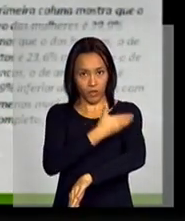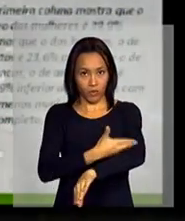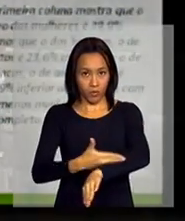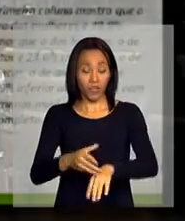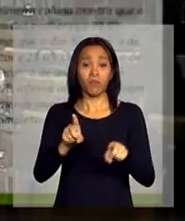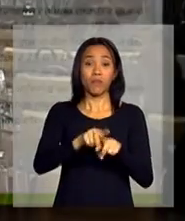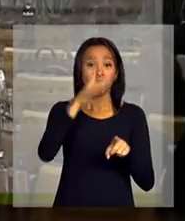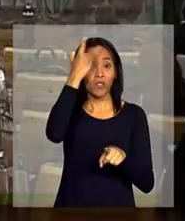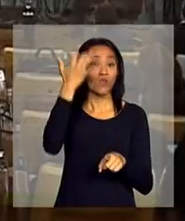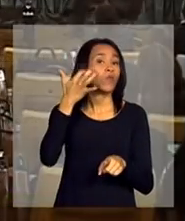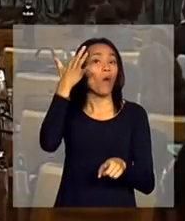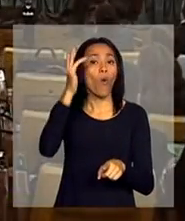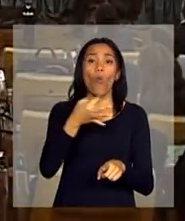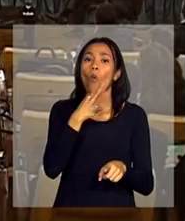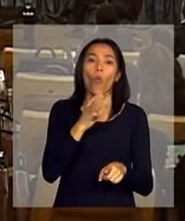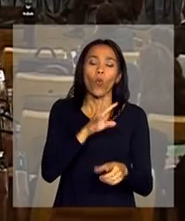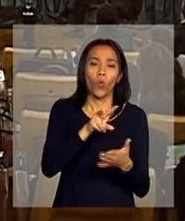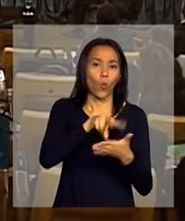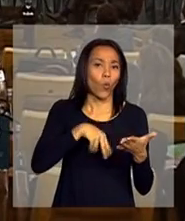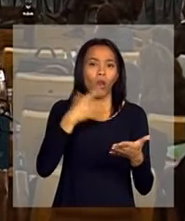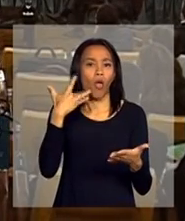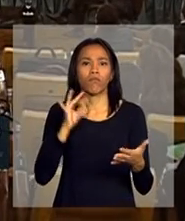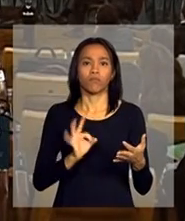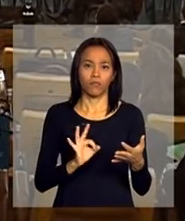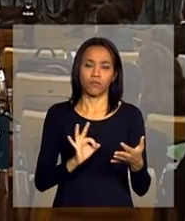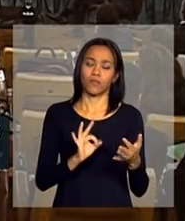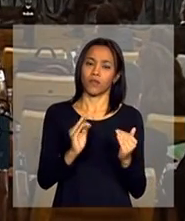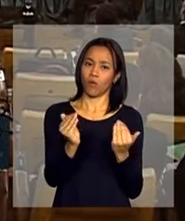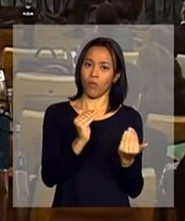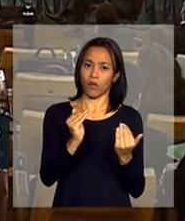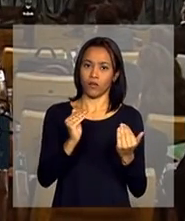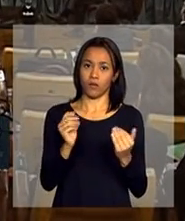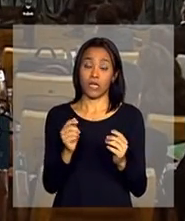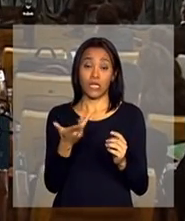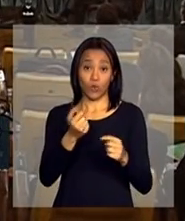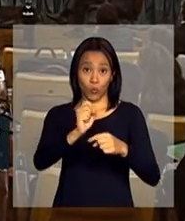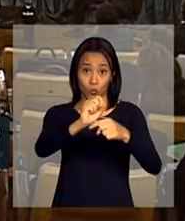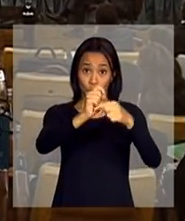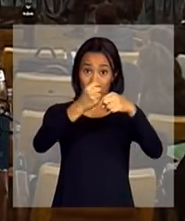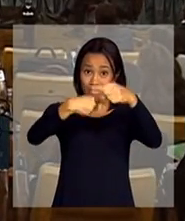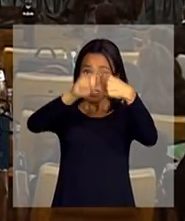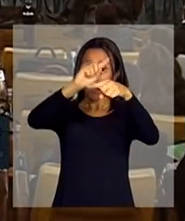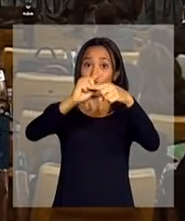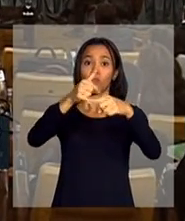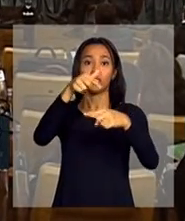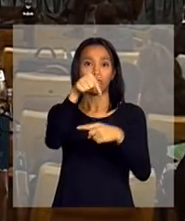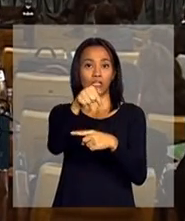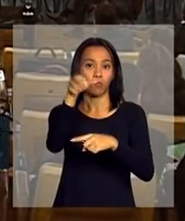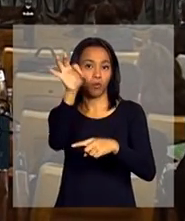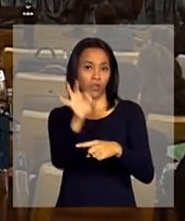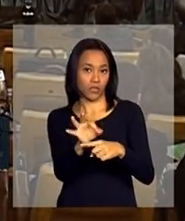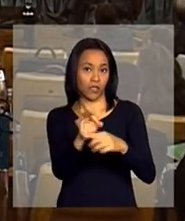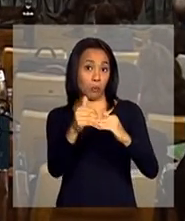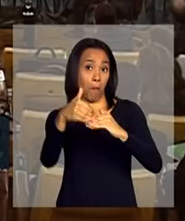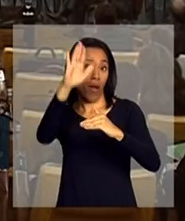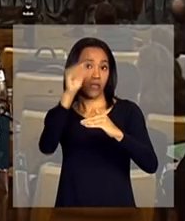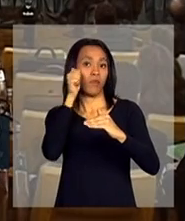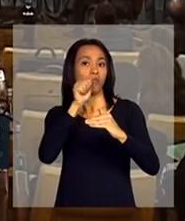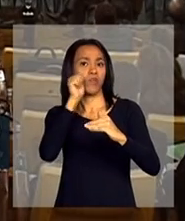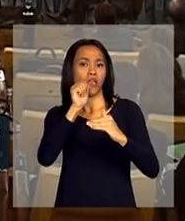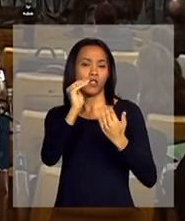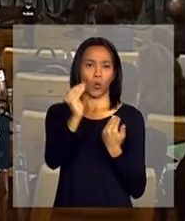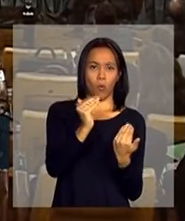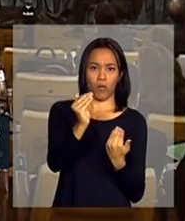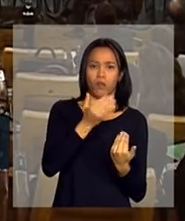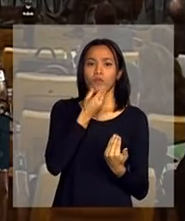menores do que aqueles com nível superior incompleto. agora, o salto foi 7% a mais para as mulheres do que para